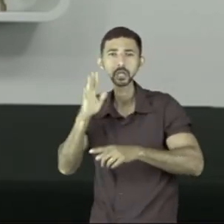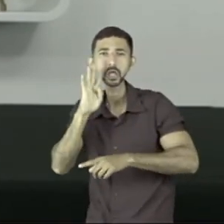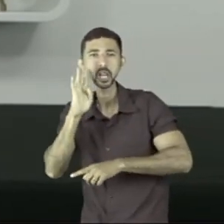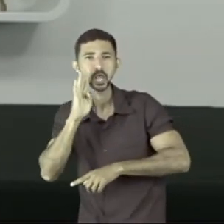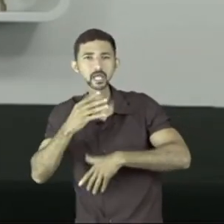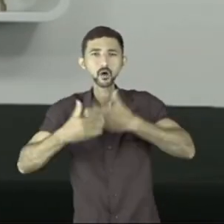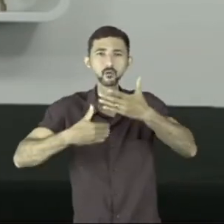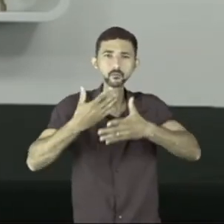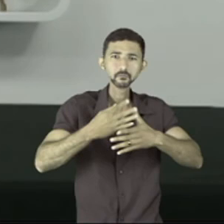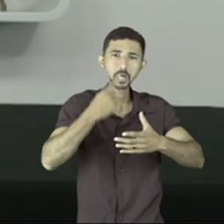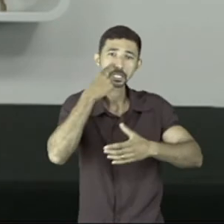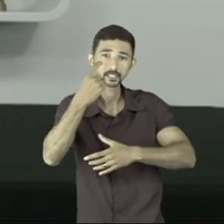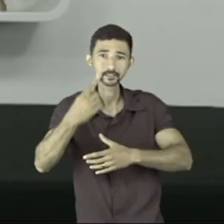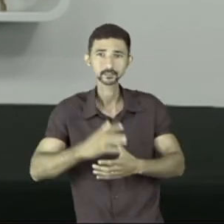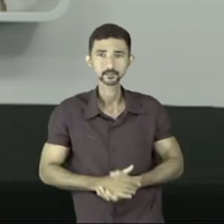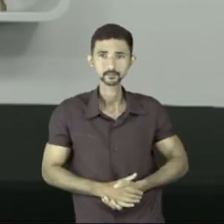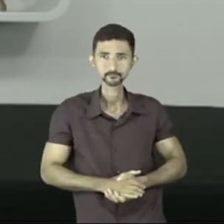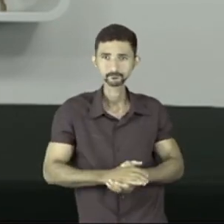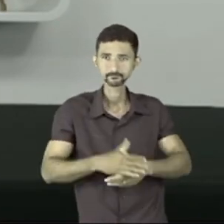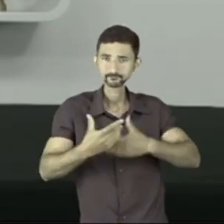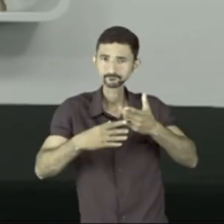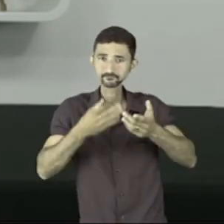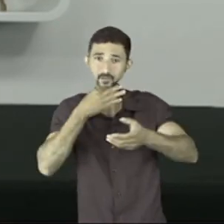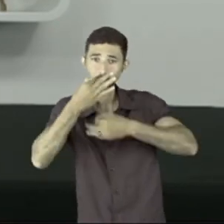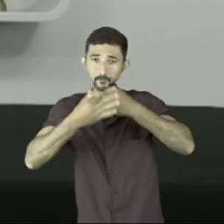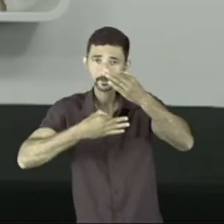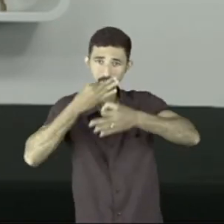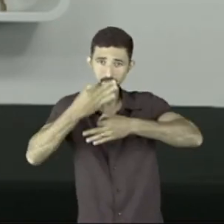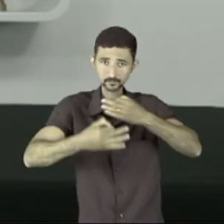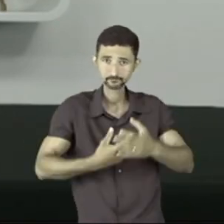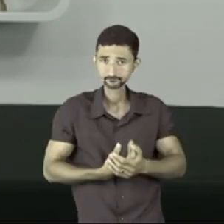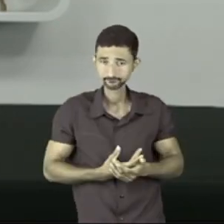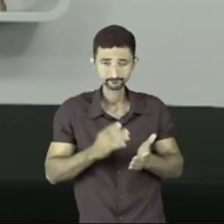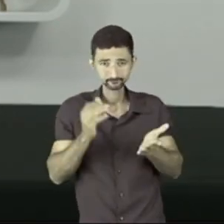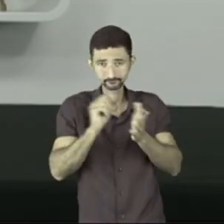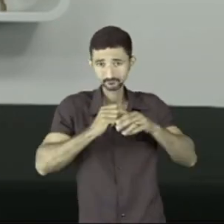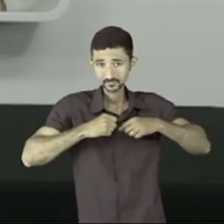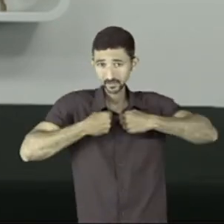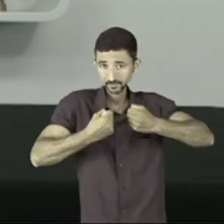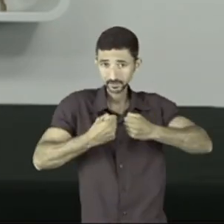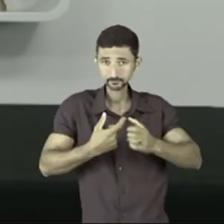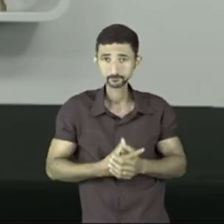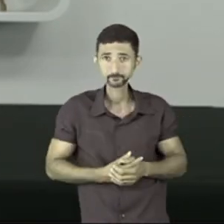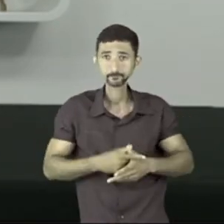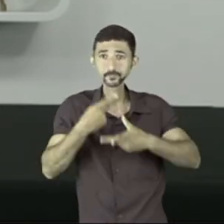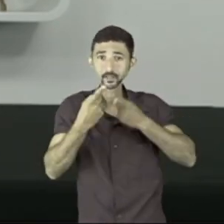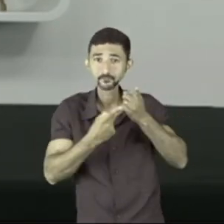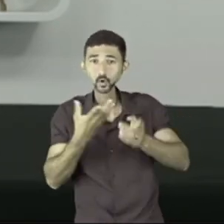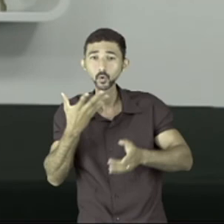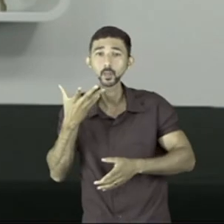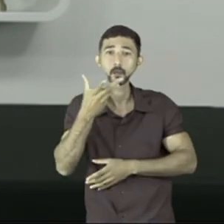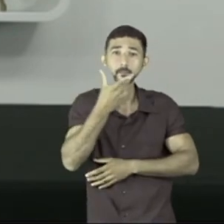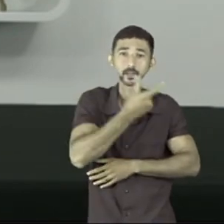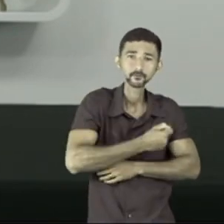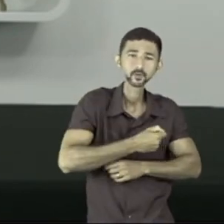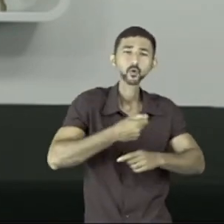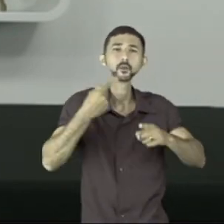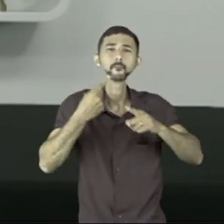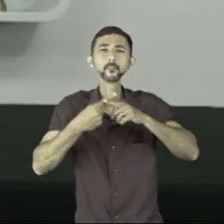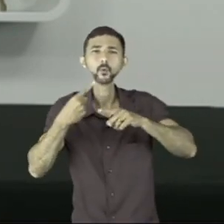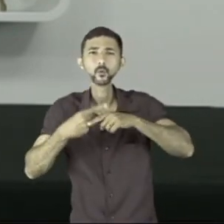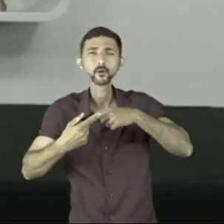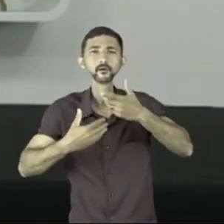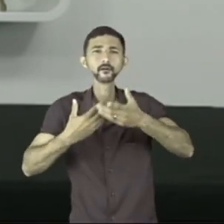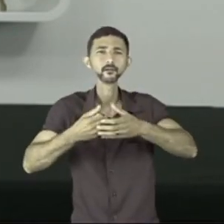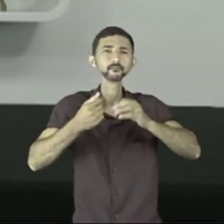muito legal porque ela é muito interessante isso só é opinião ainda não é argumento mas quando ele diz assim ela é maravilhosa porque